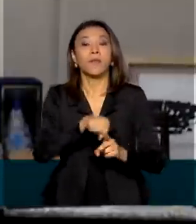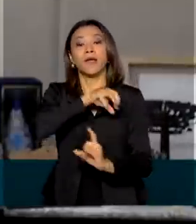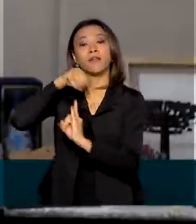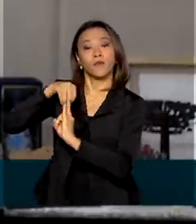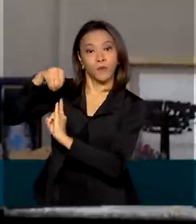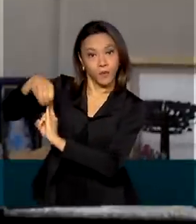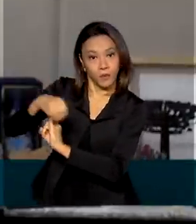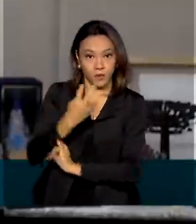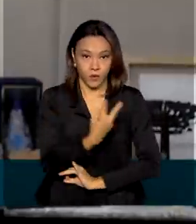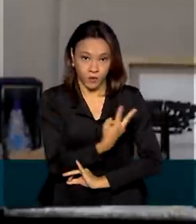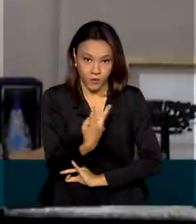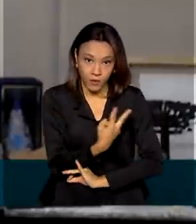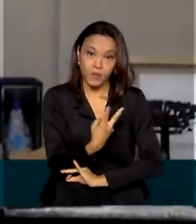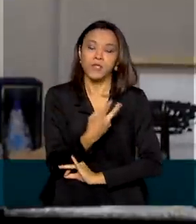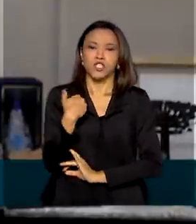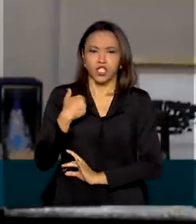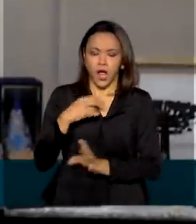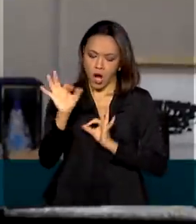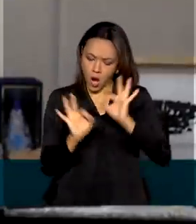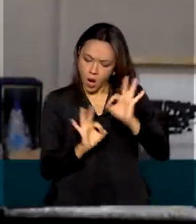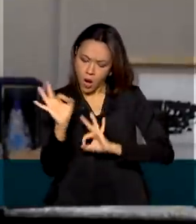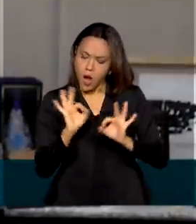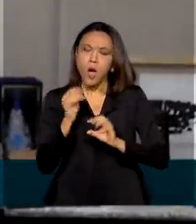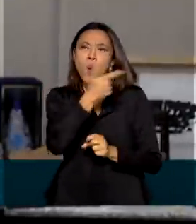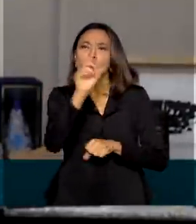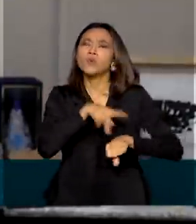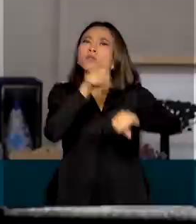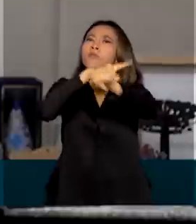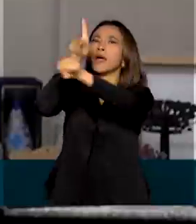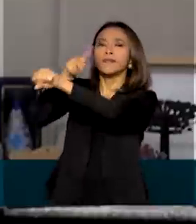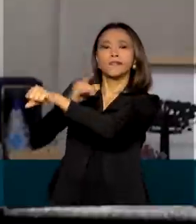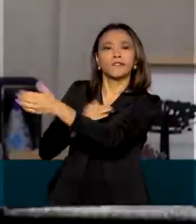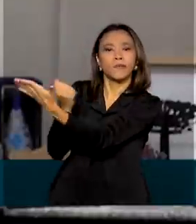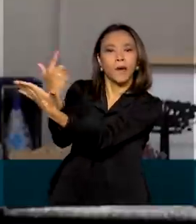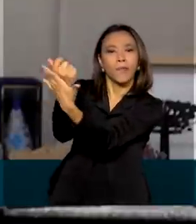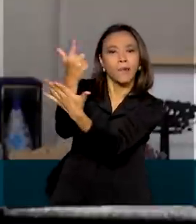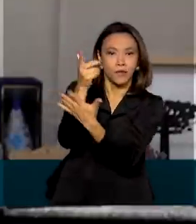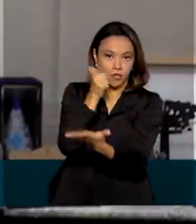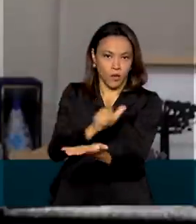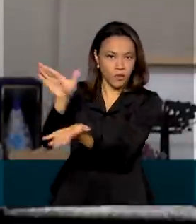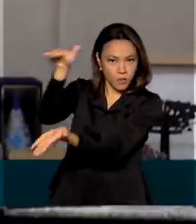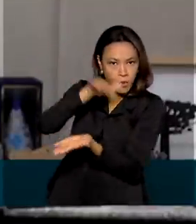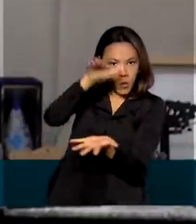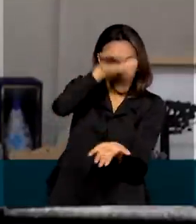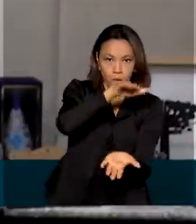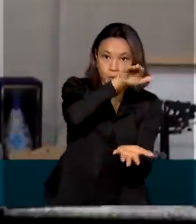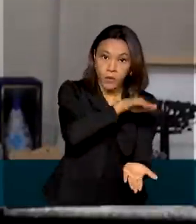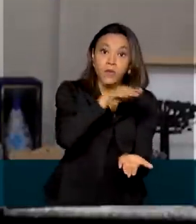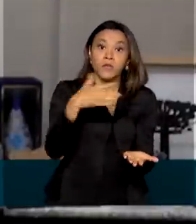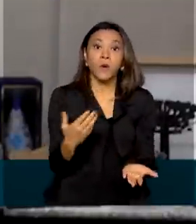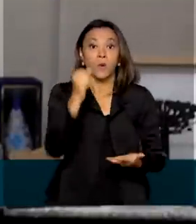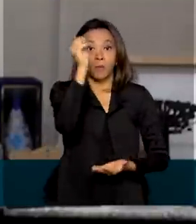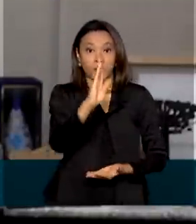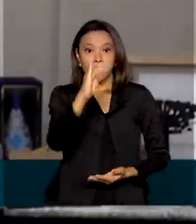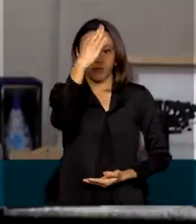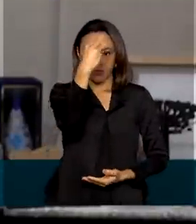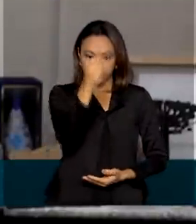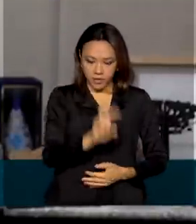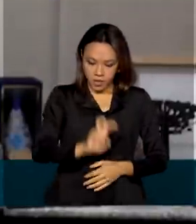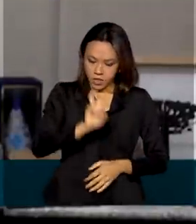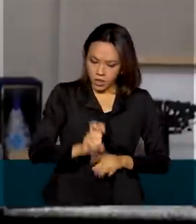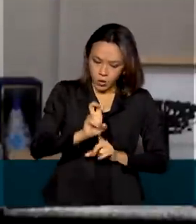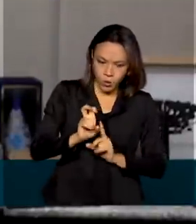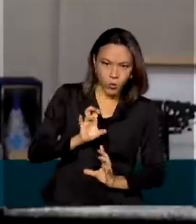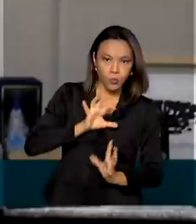além das compras programadas e efetuadas de outros países que já foram recebidas. O Brasil já ocupa o quinto lugar mundial